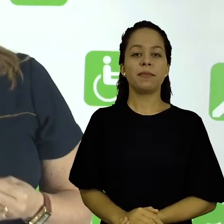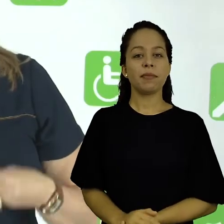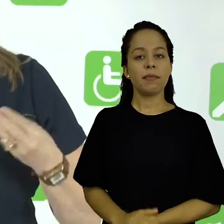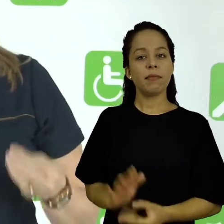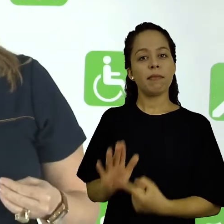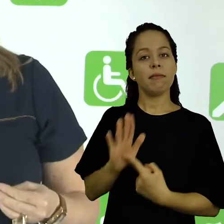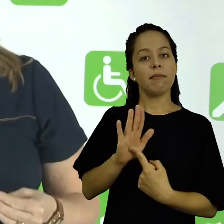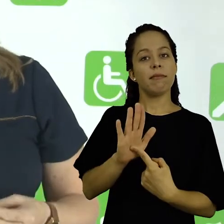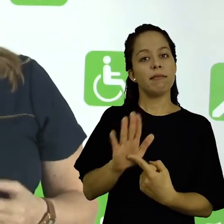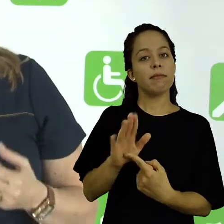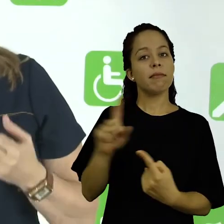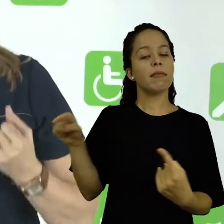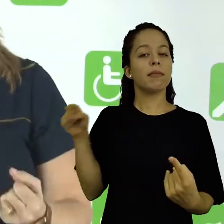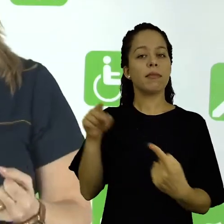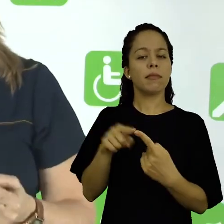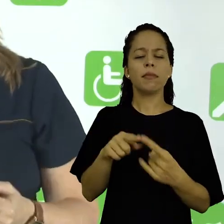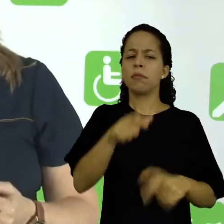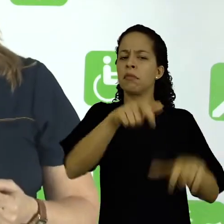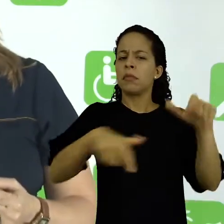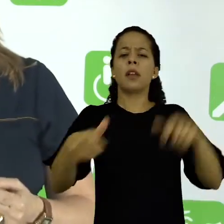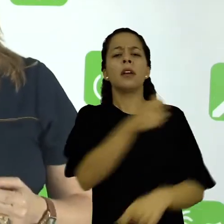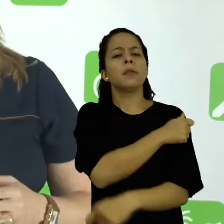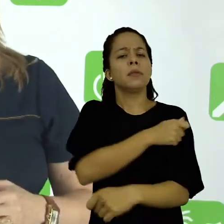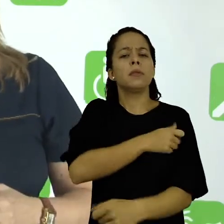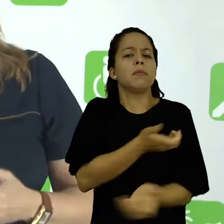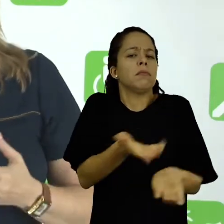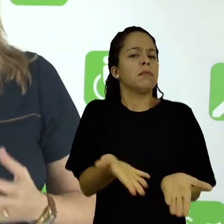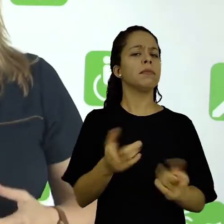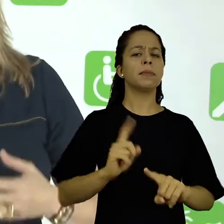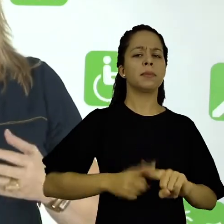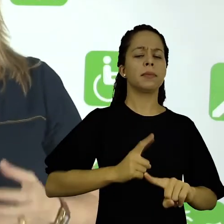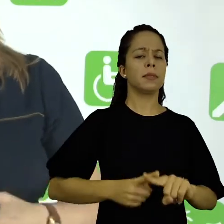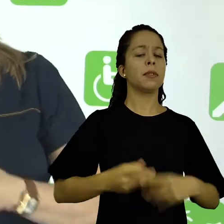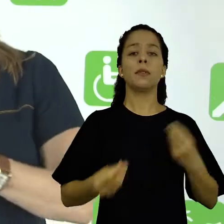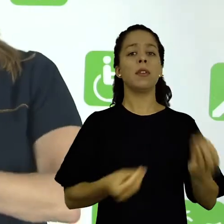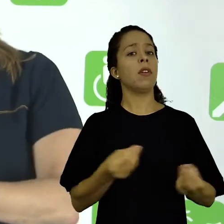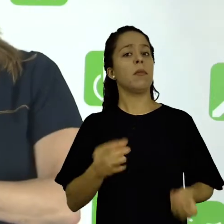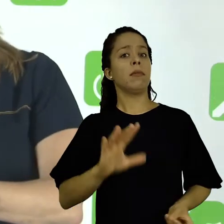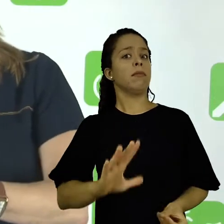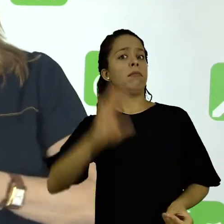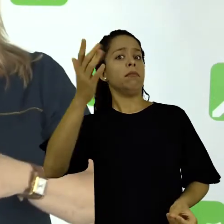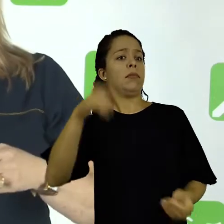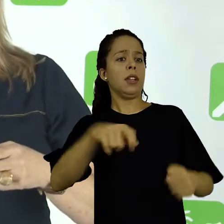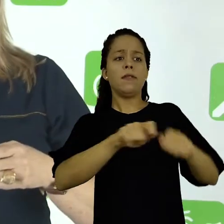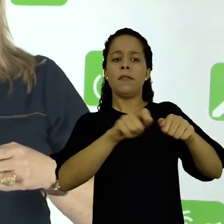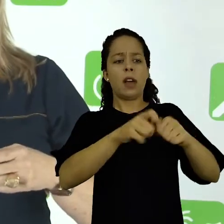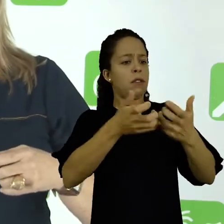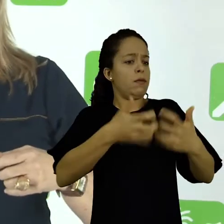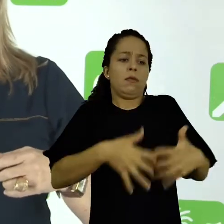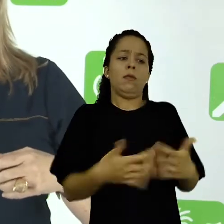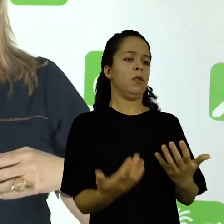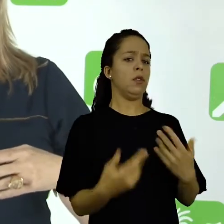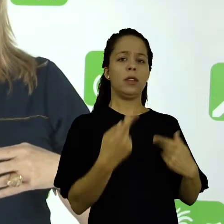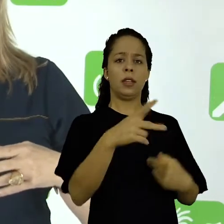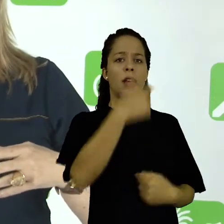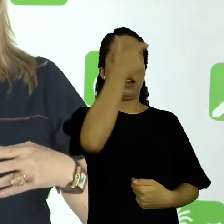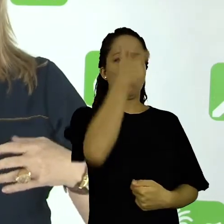buscando refletir sobre por que eles são assim, o que os levaram a agir dessa maneira, como